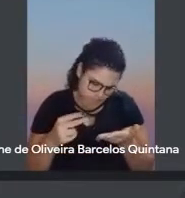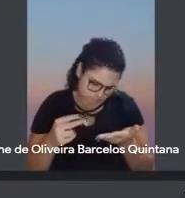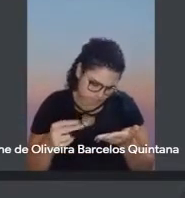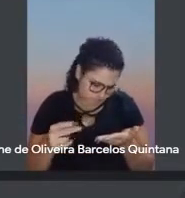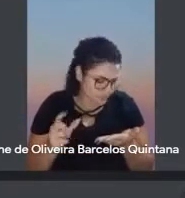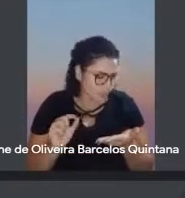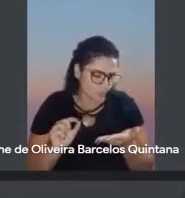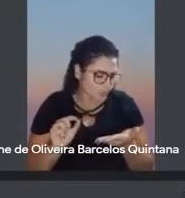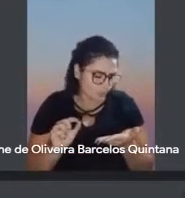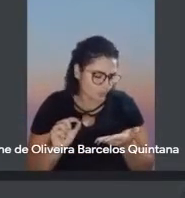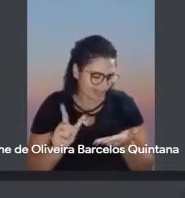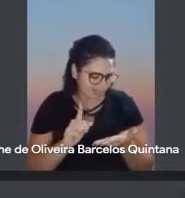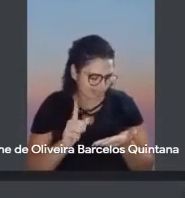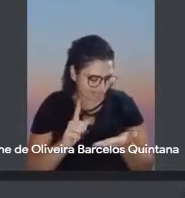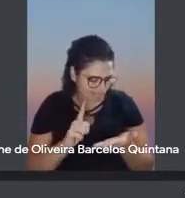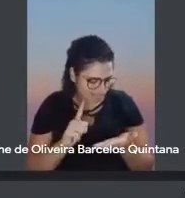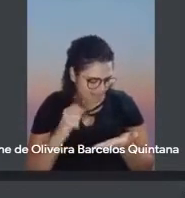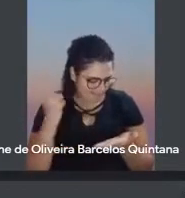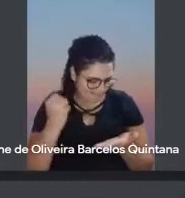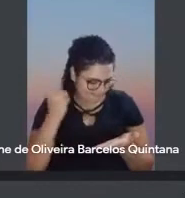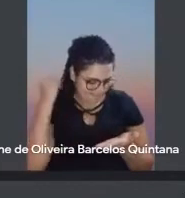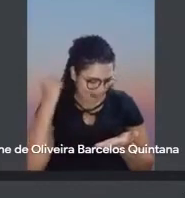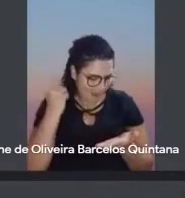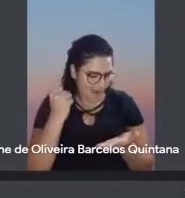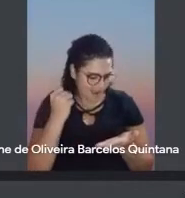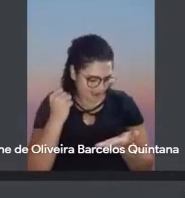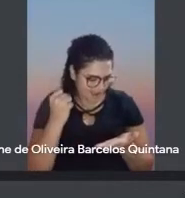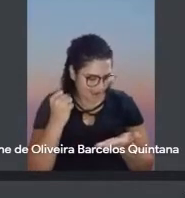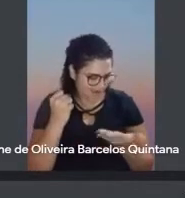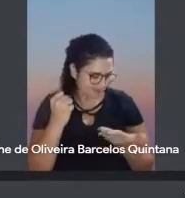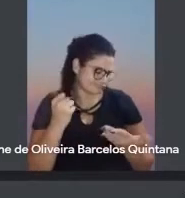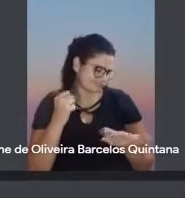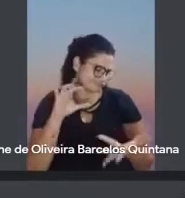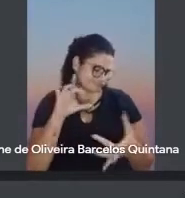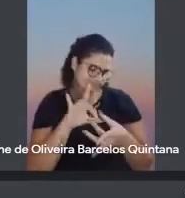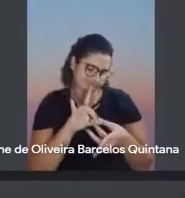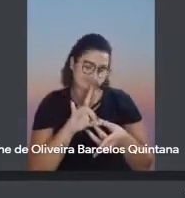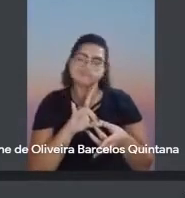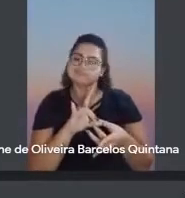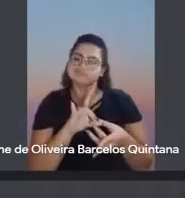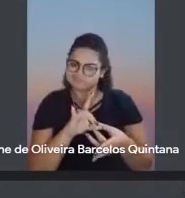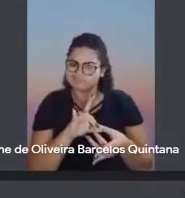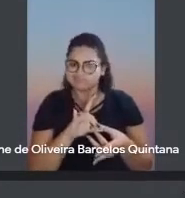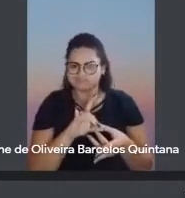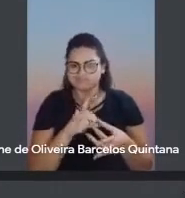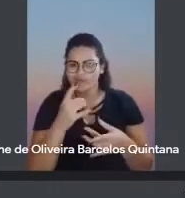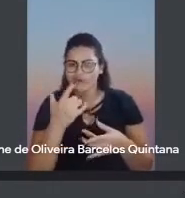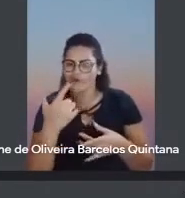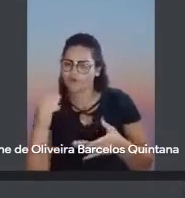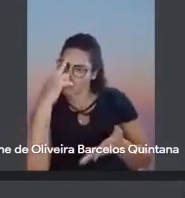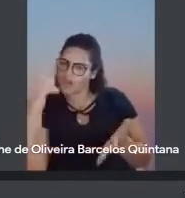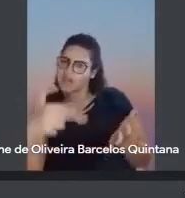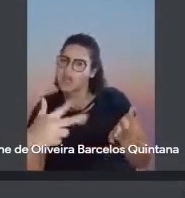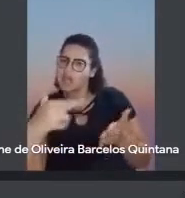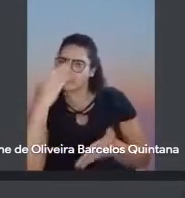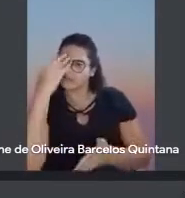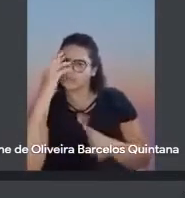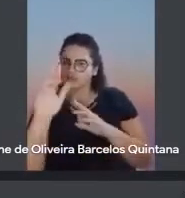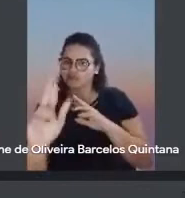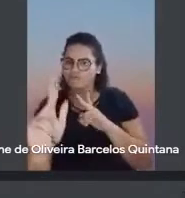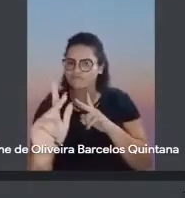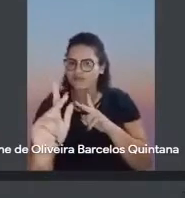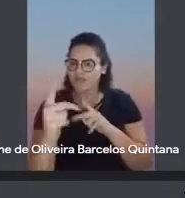as marcas das leituras que precederam a nossa, né? Outros leram, interpretaram, chegam. Então, ele